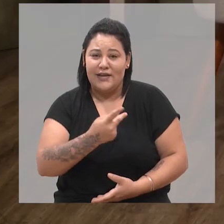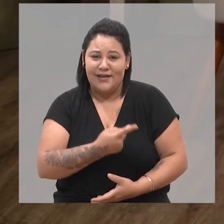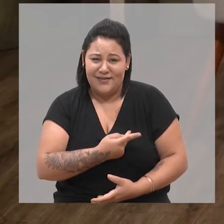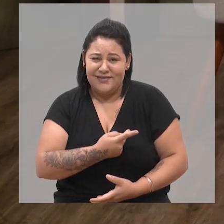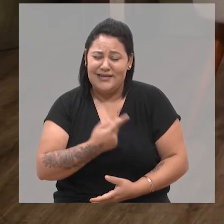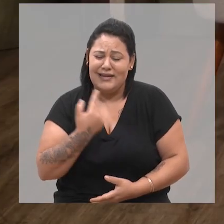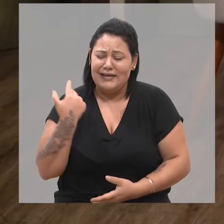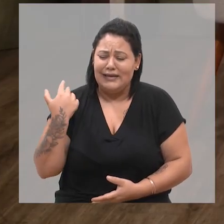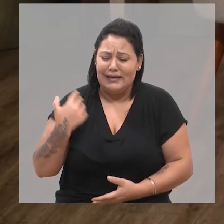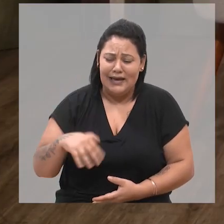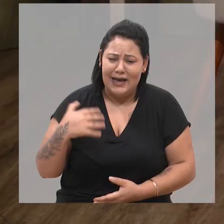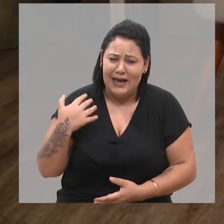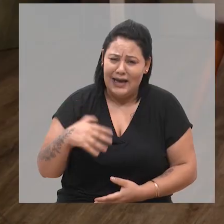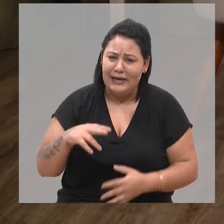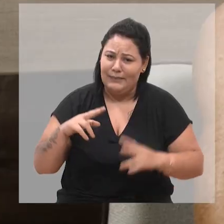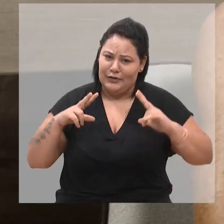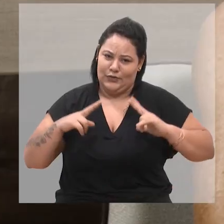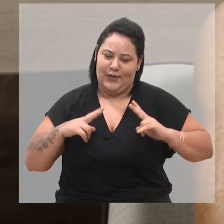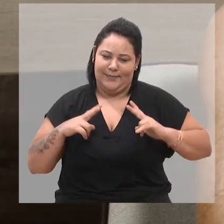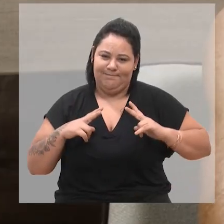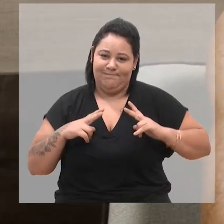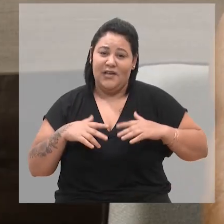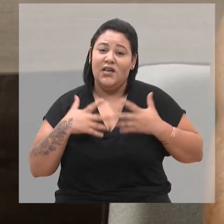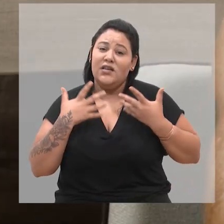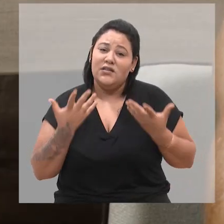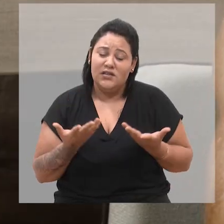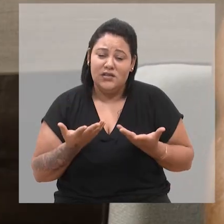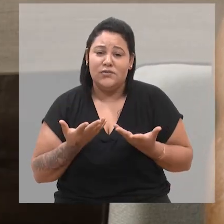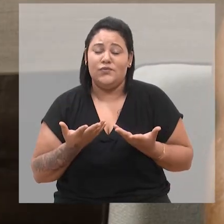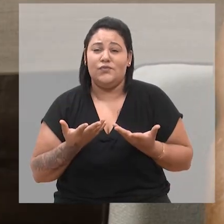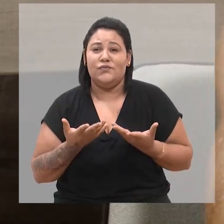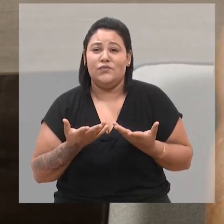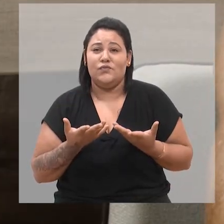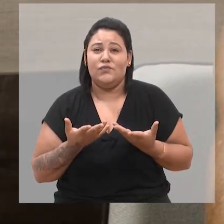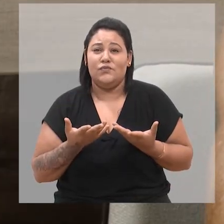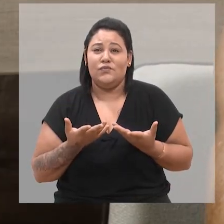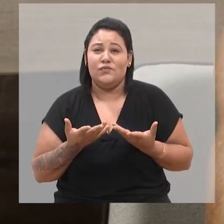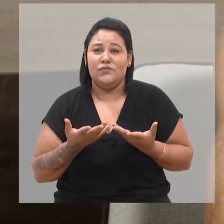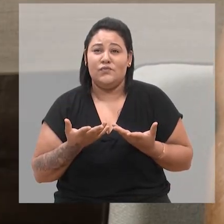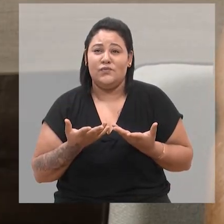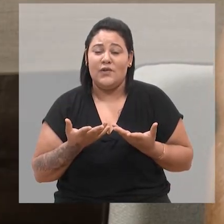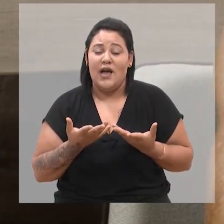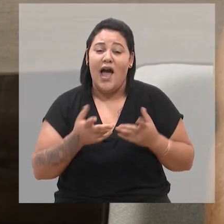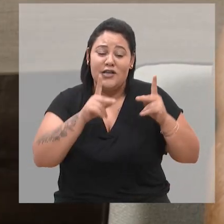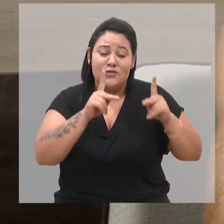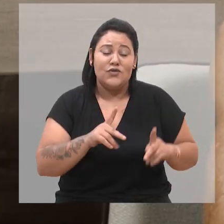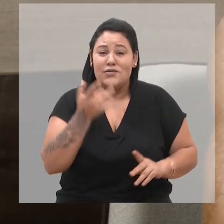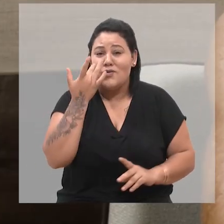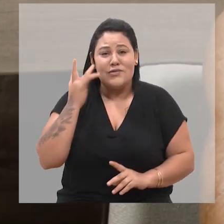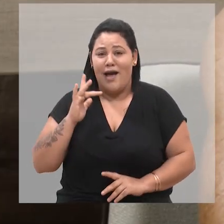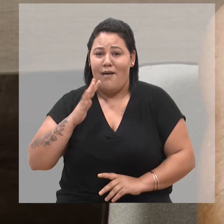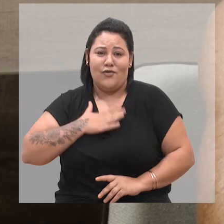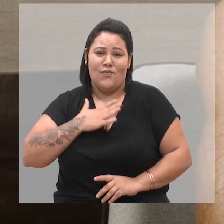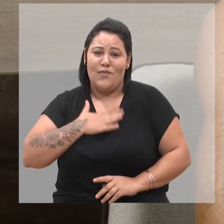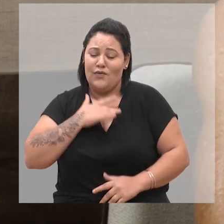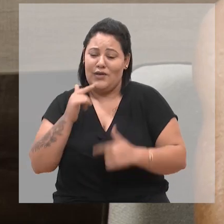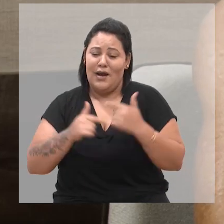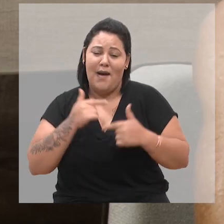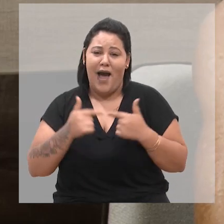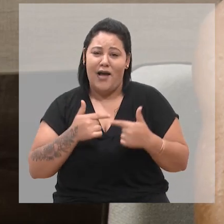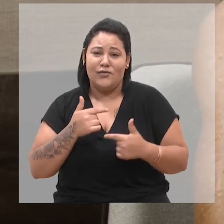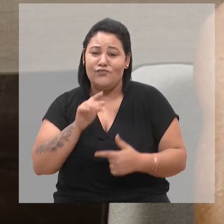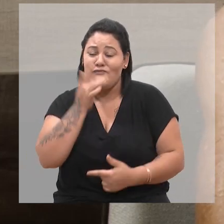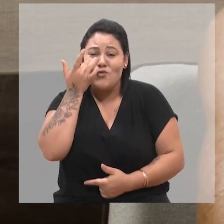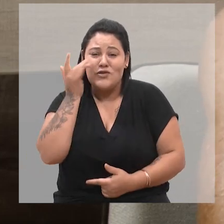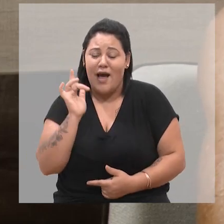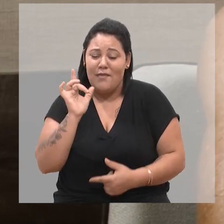bastante, sabe? Então, nem todos sabem que eu existe que faça esse trabalho. Então, esse trabalho, ele